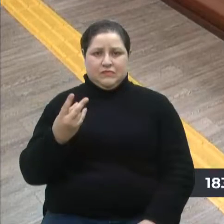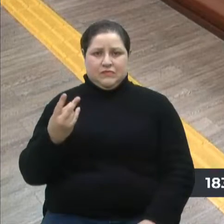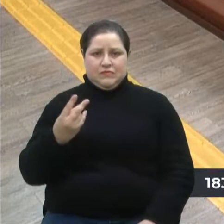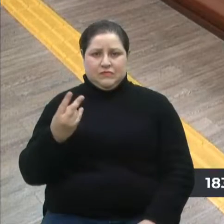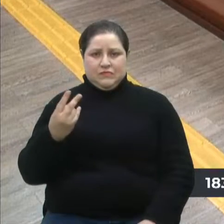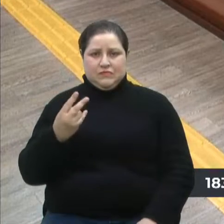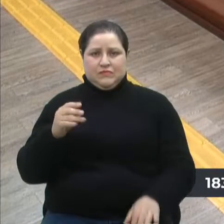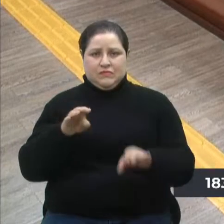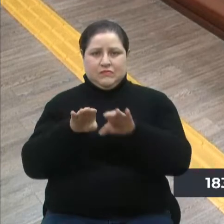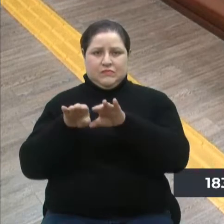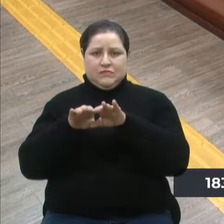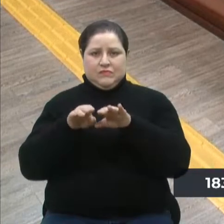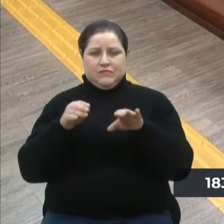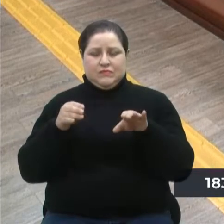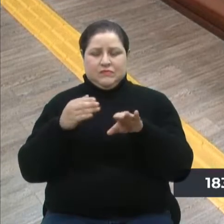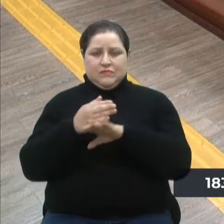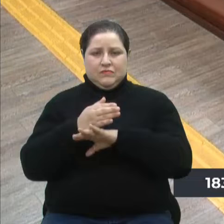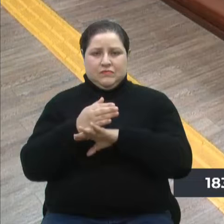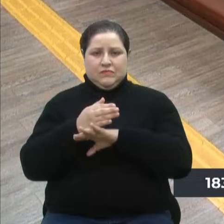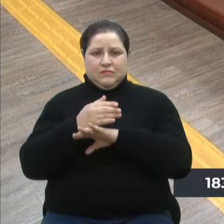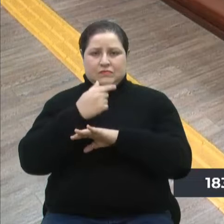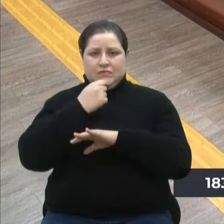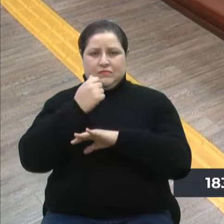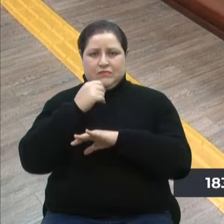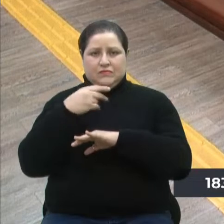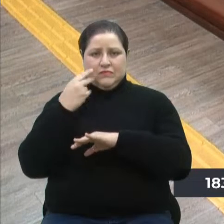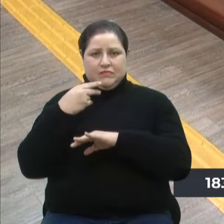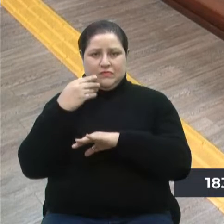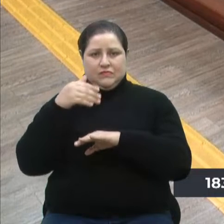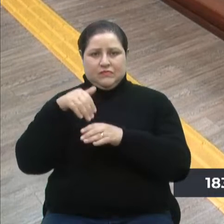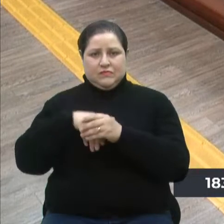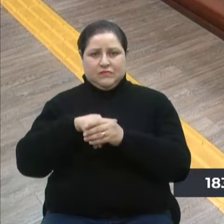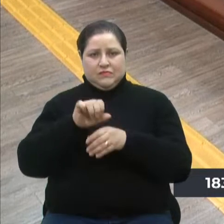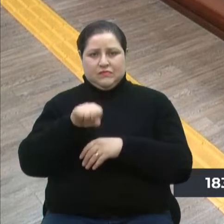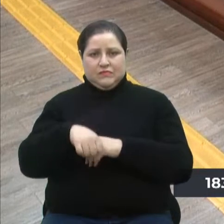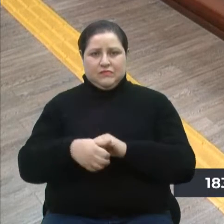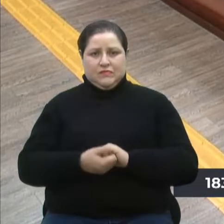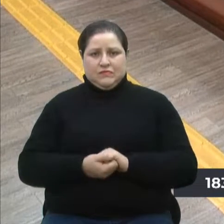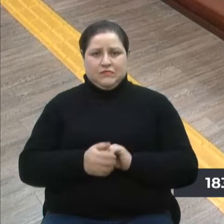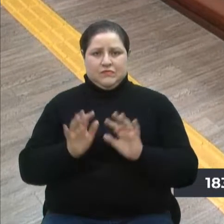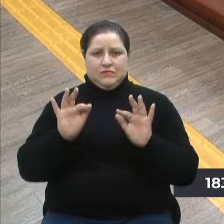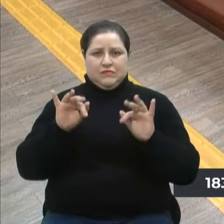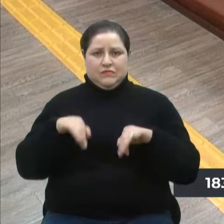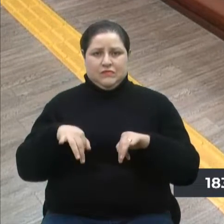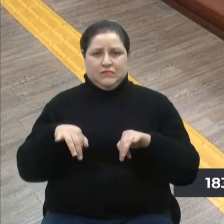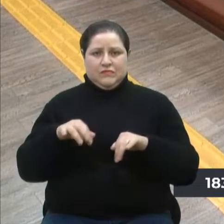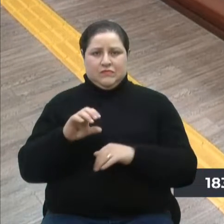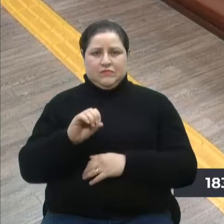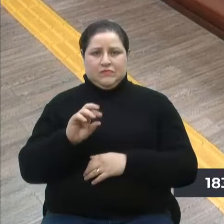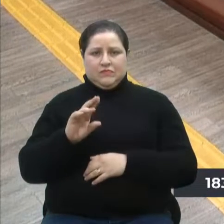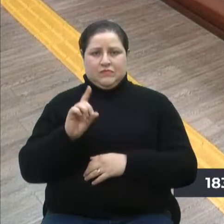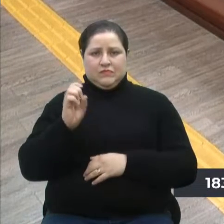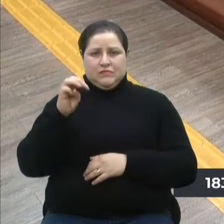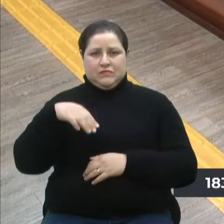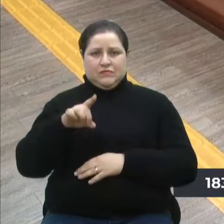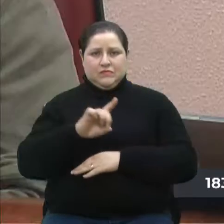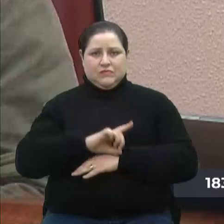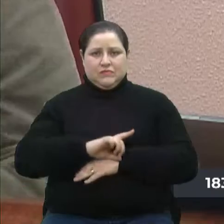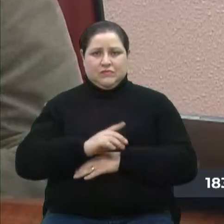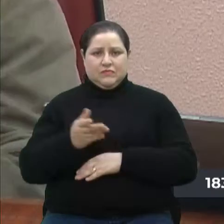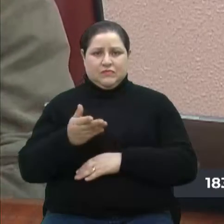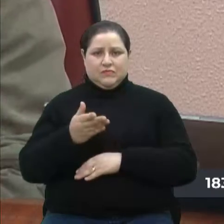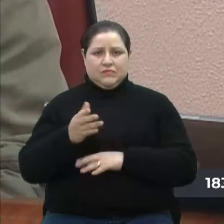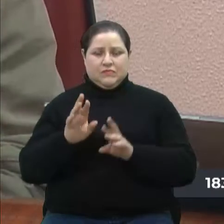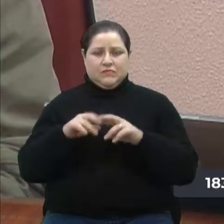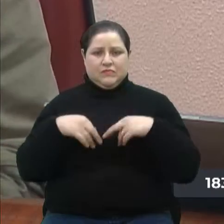aprovado por unanimidade dos vereadores e vereadoras. Encerrada a ordem do dia, passemos ao